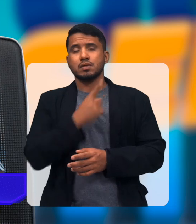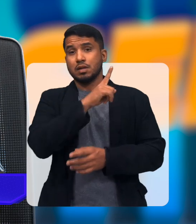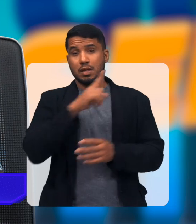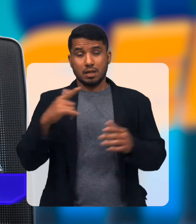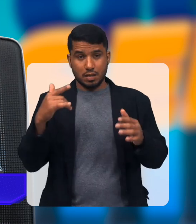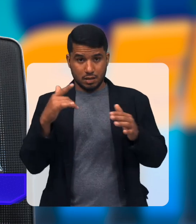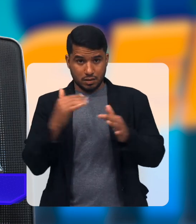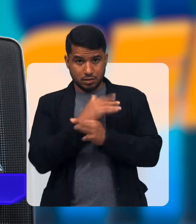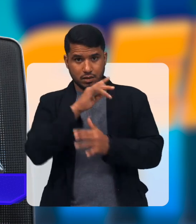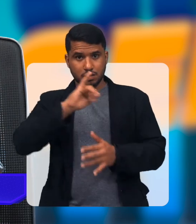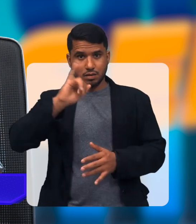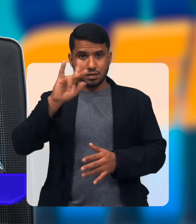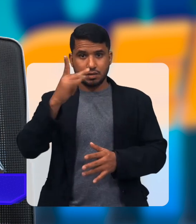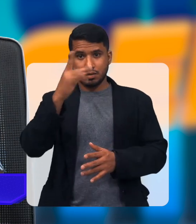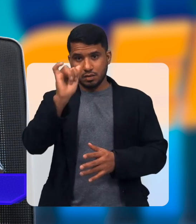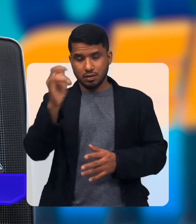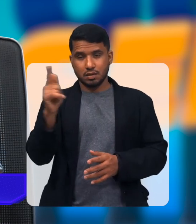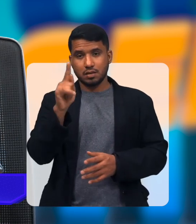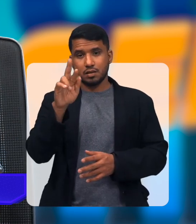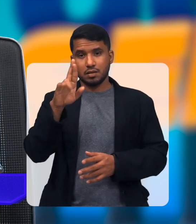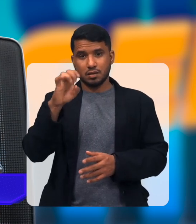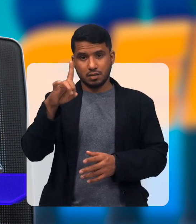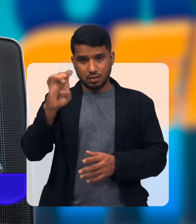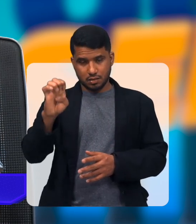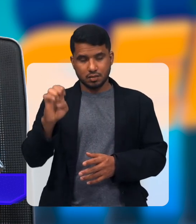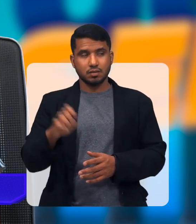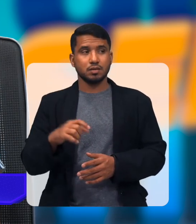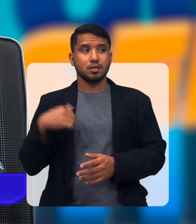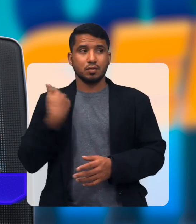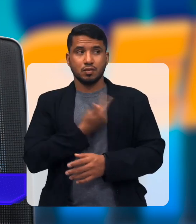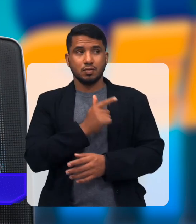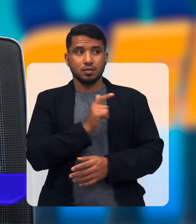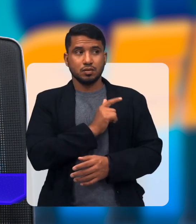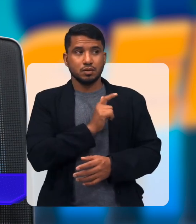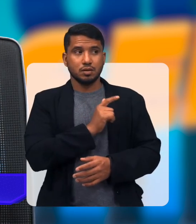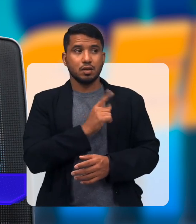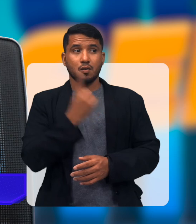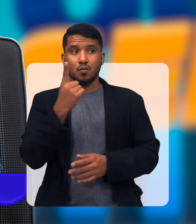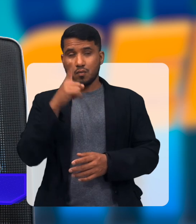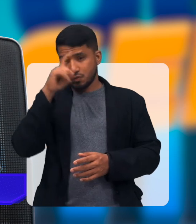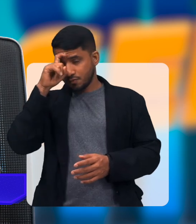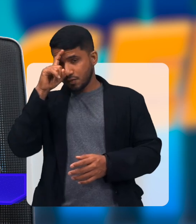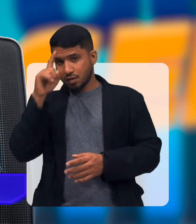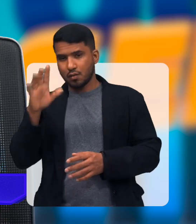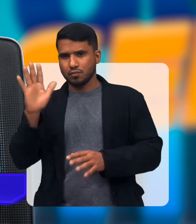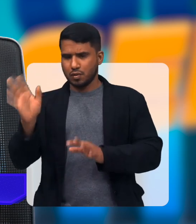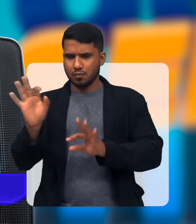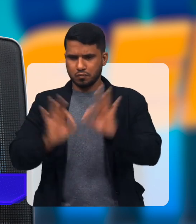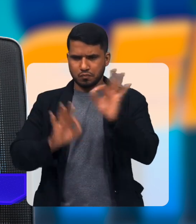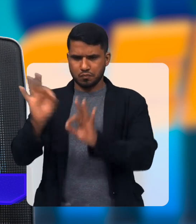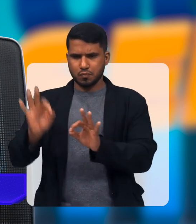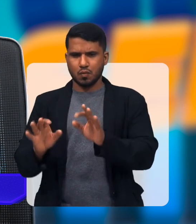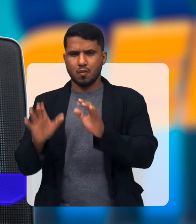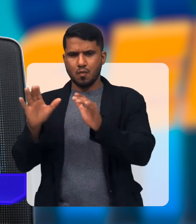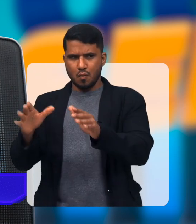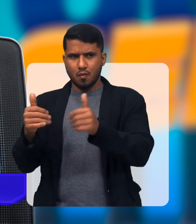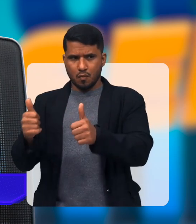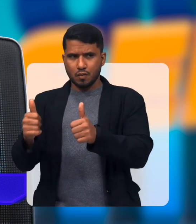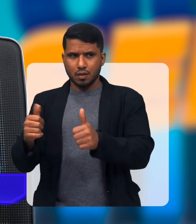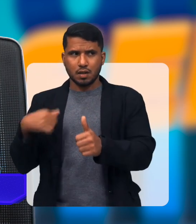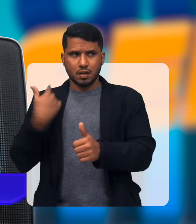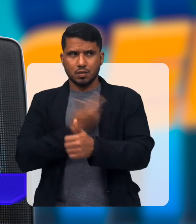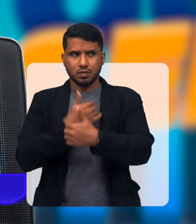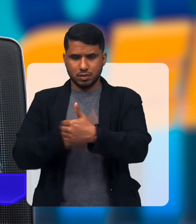Um exemplo nosso, lá da Ilha Grande, né? Como eu sou presidente de lá Nós temos uma clínica